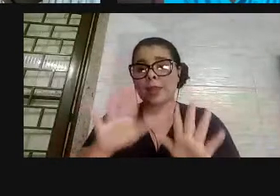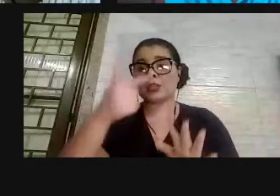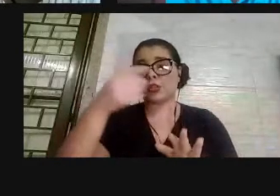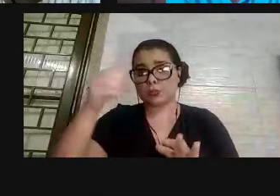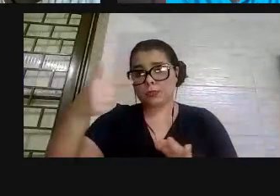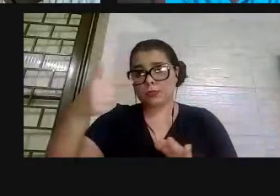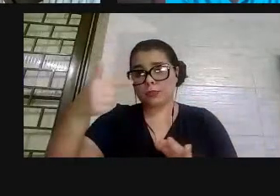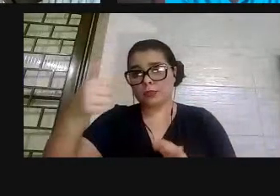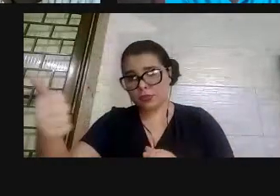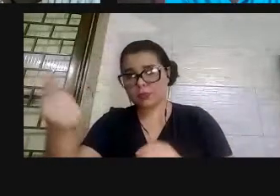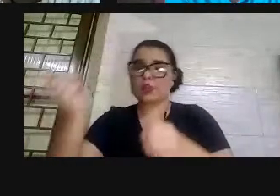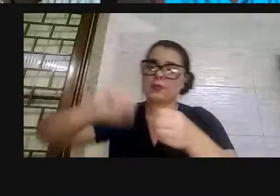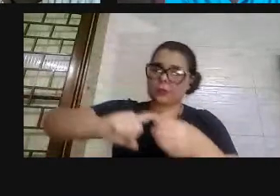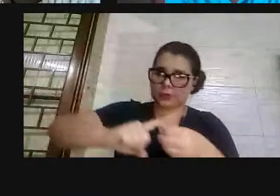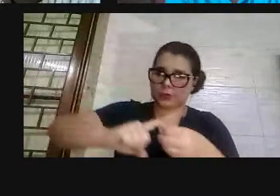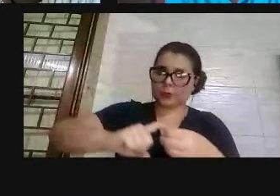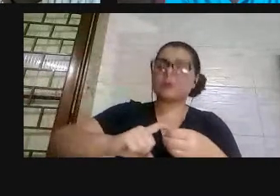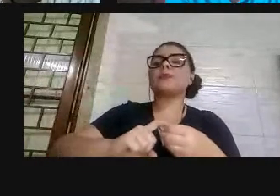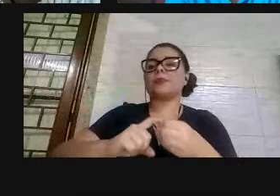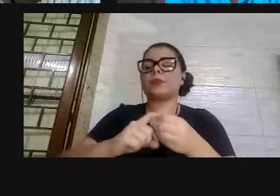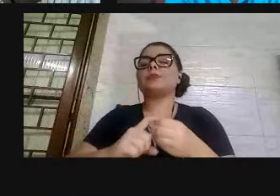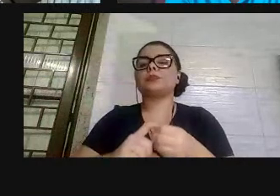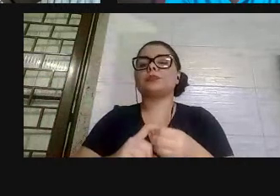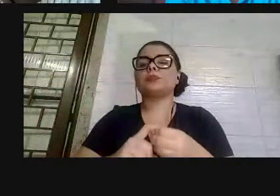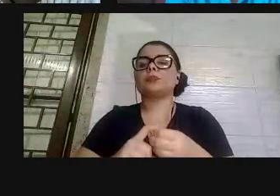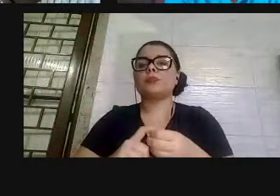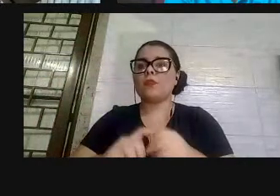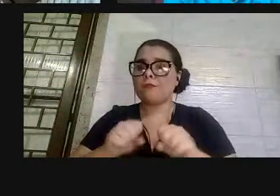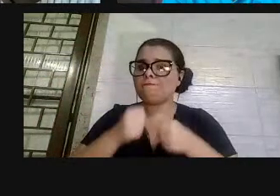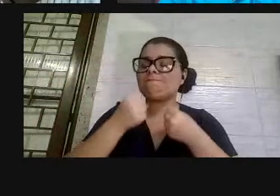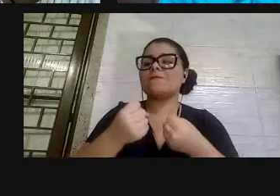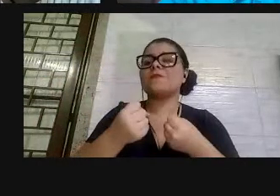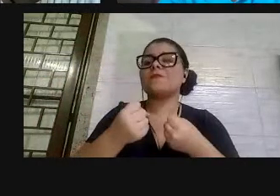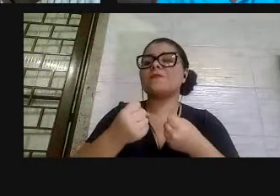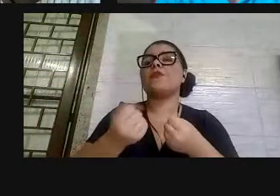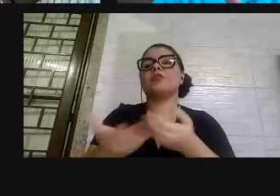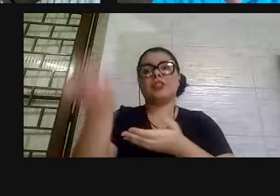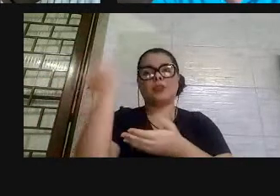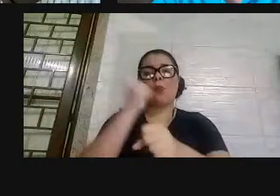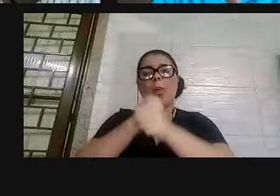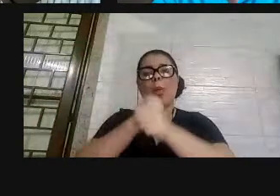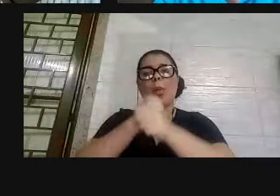certeza voltaremos com a mesma força, grana e amor que a gente teve em 2019.